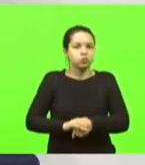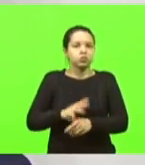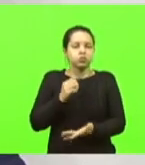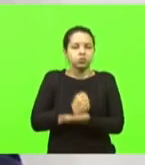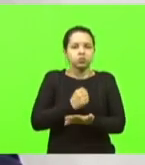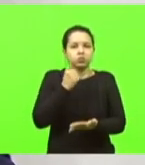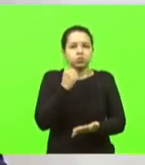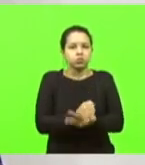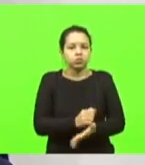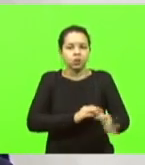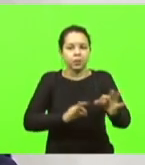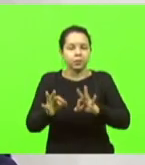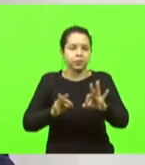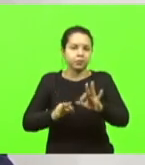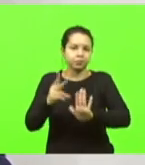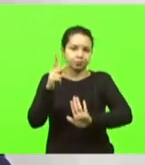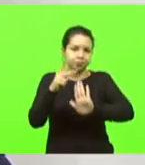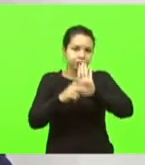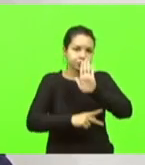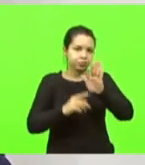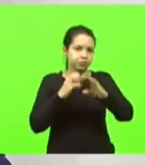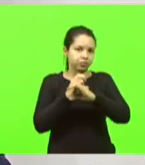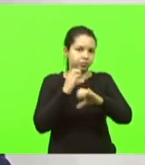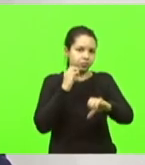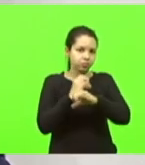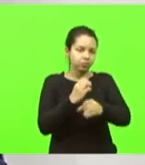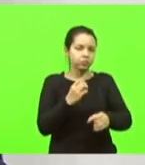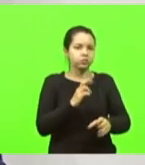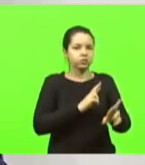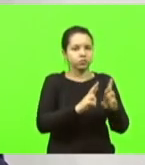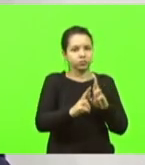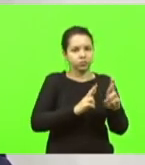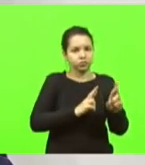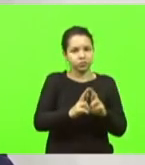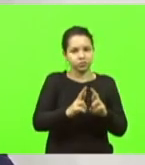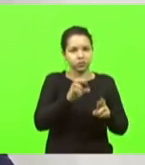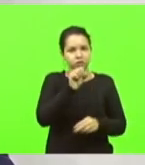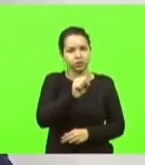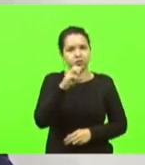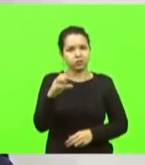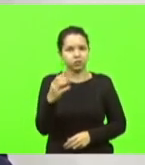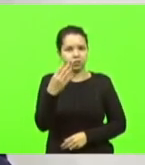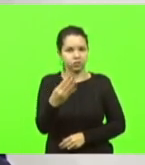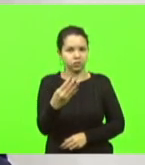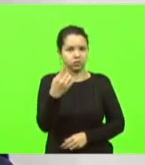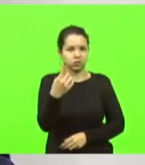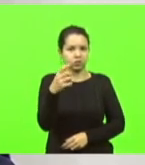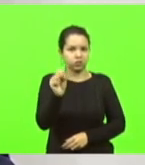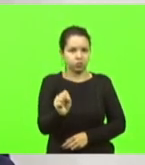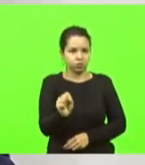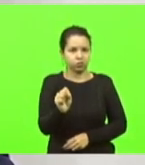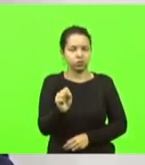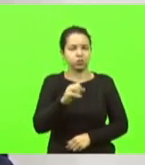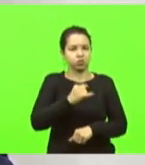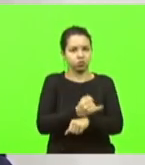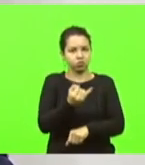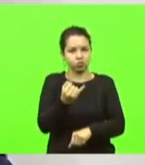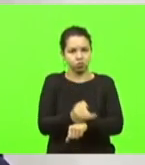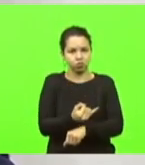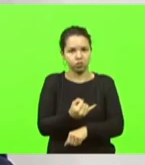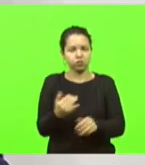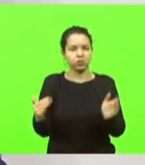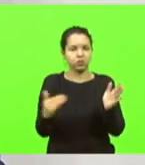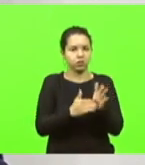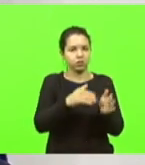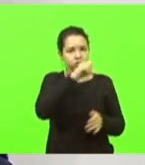elaboração do projeto de engenharia para a nossa rodovia SC418, de Joinville até São